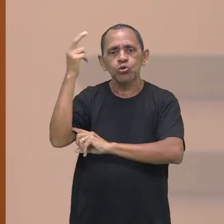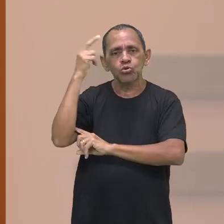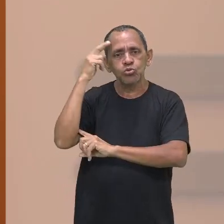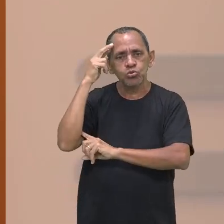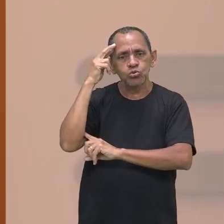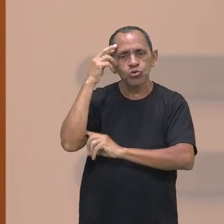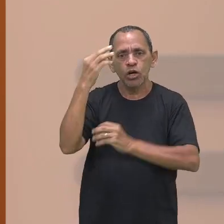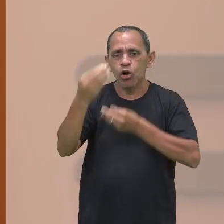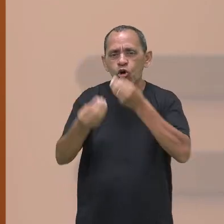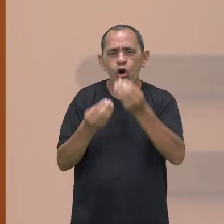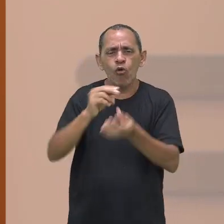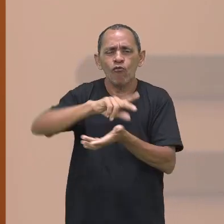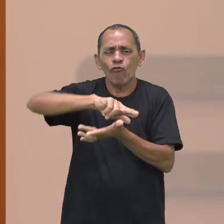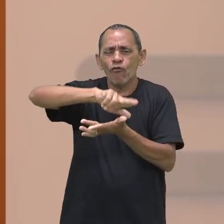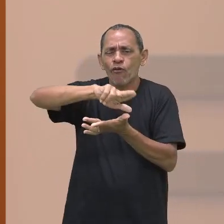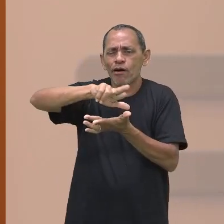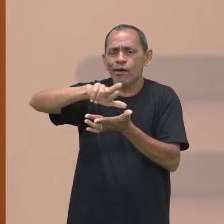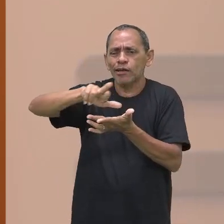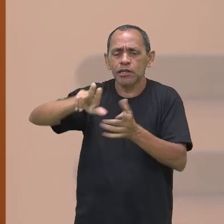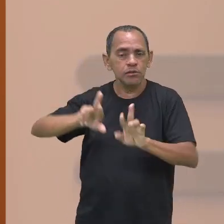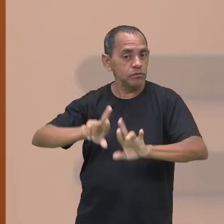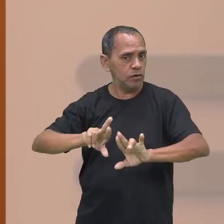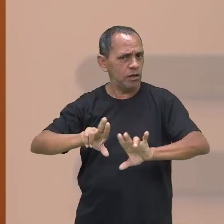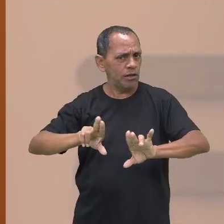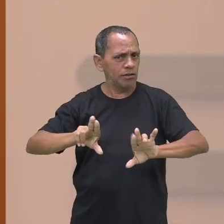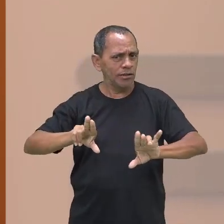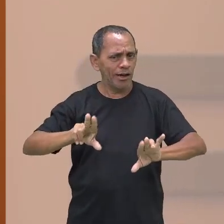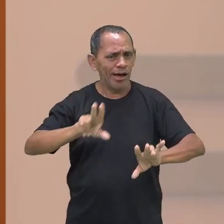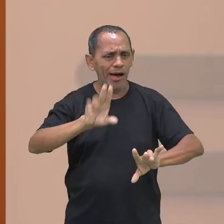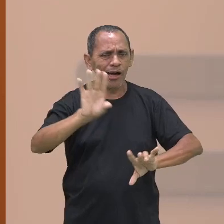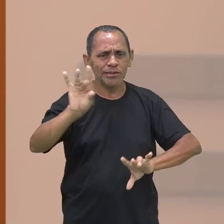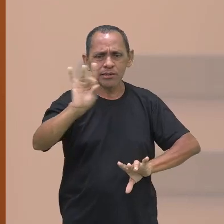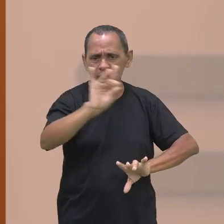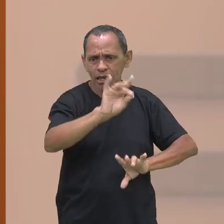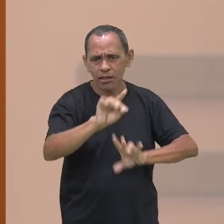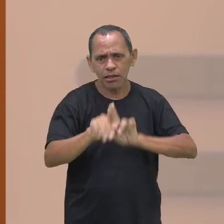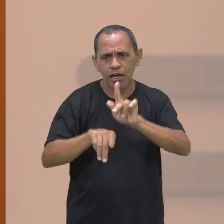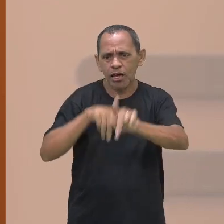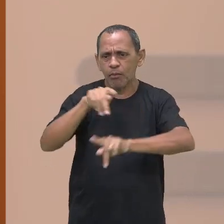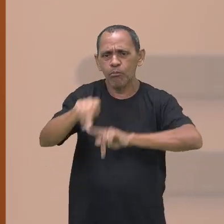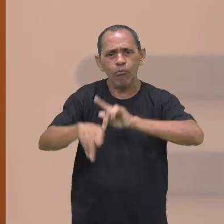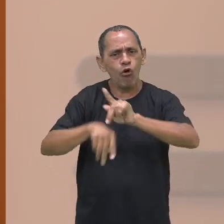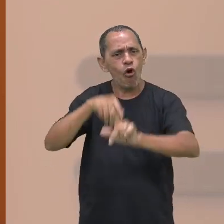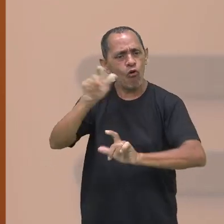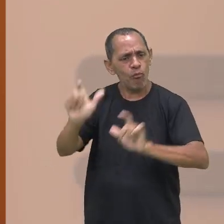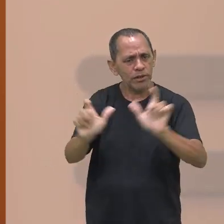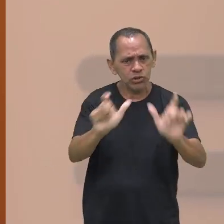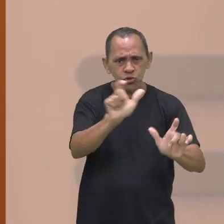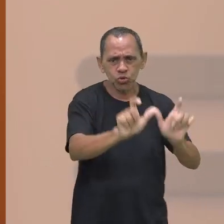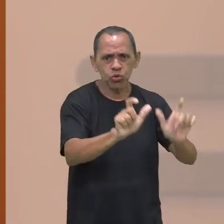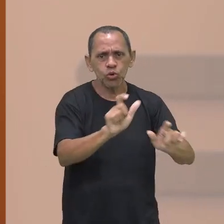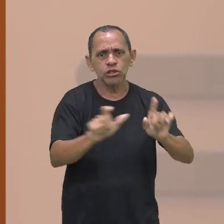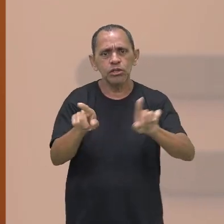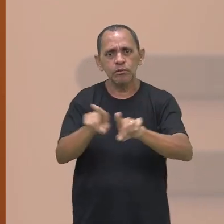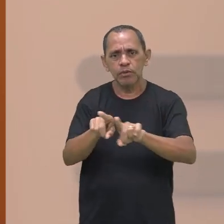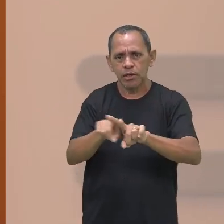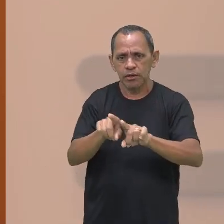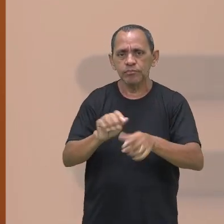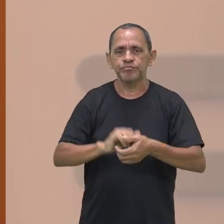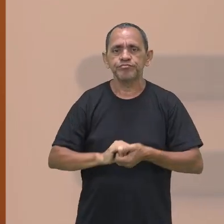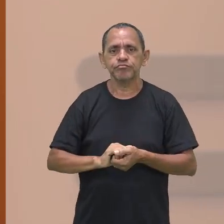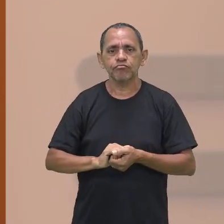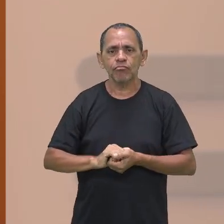diversidade. Cada povo, cada pessoa, cada um traz aí em si